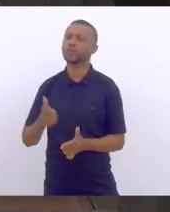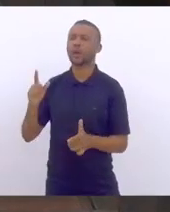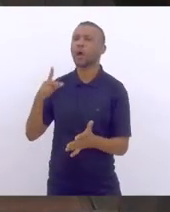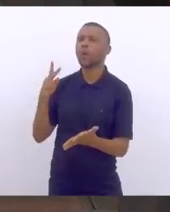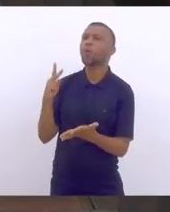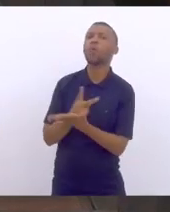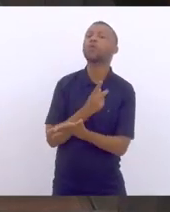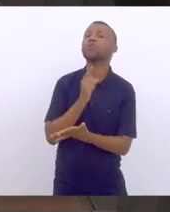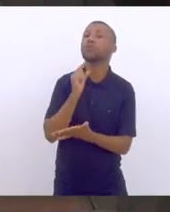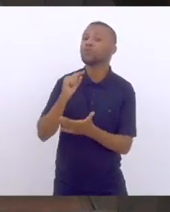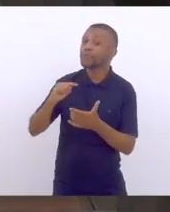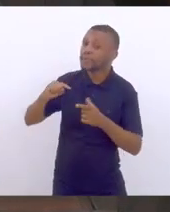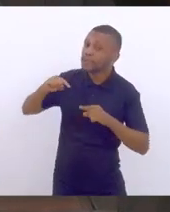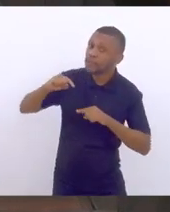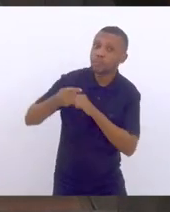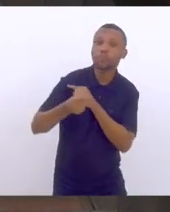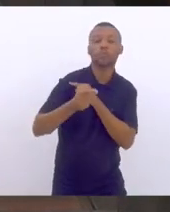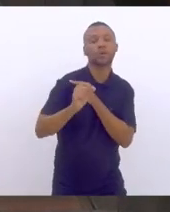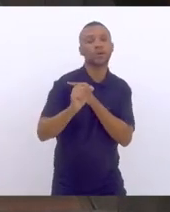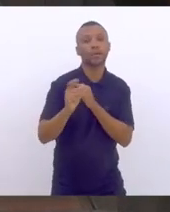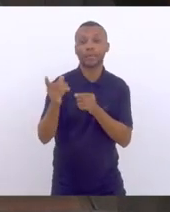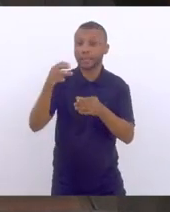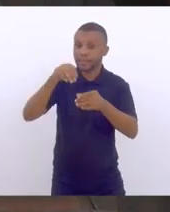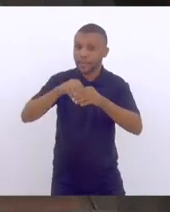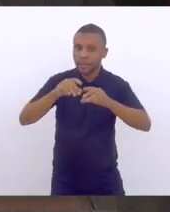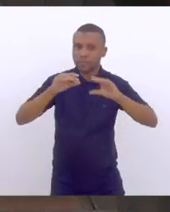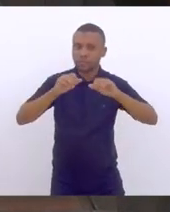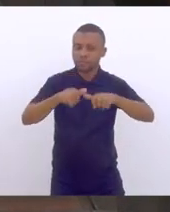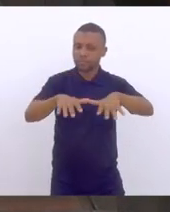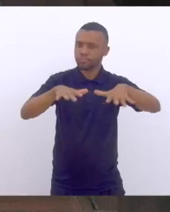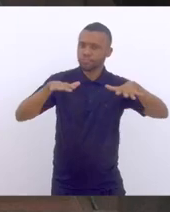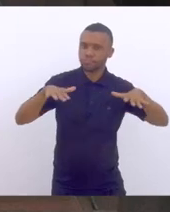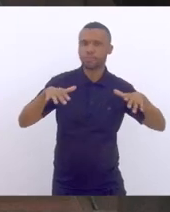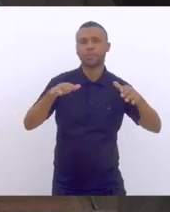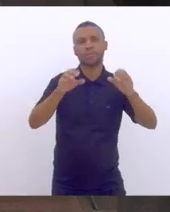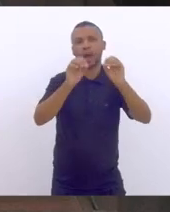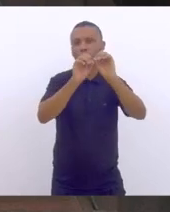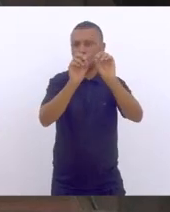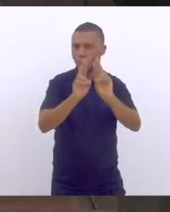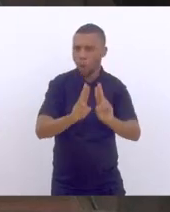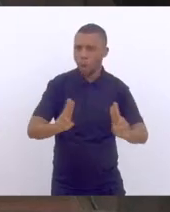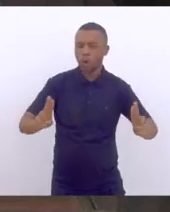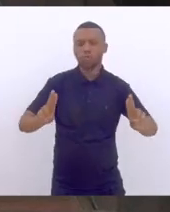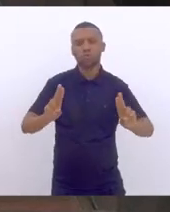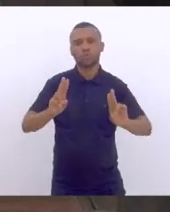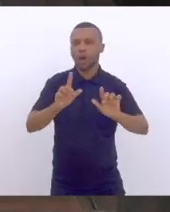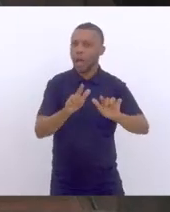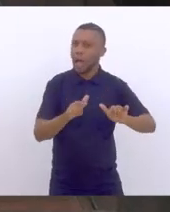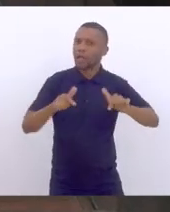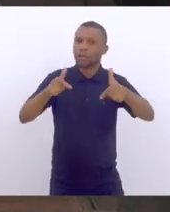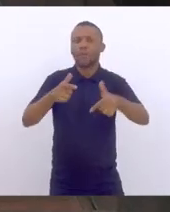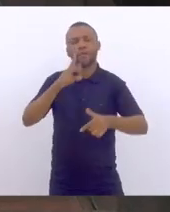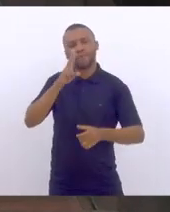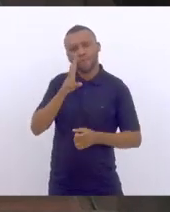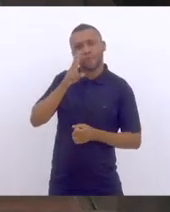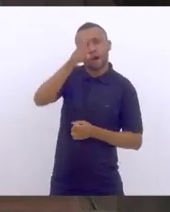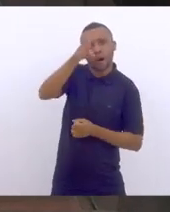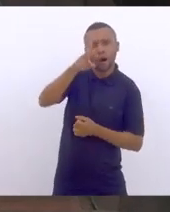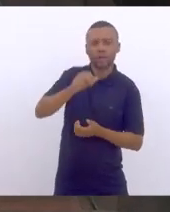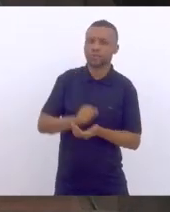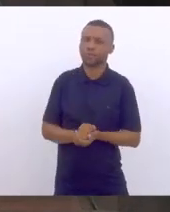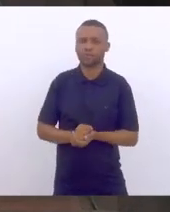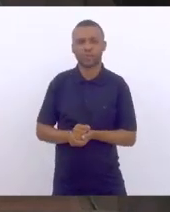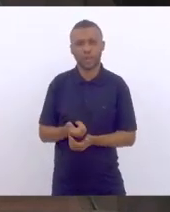ONU, reações muito fortes, tanto da OEA, quanto do presidente Biden